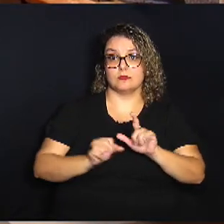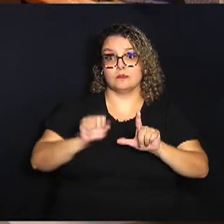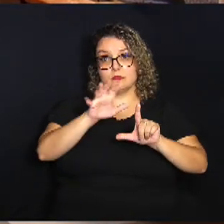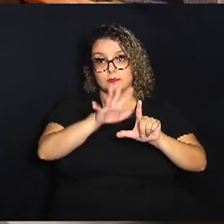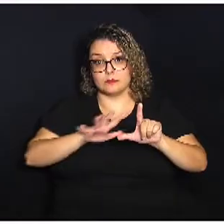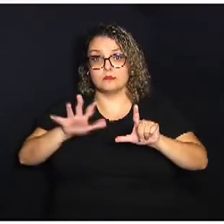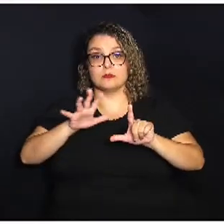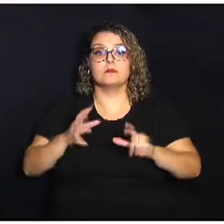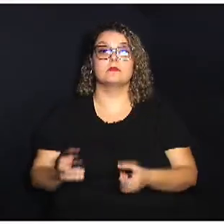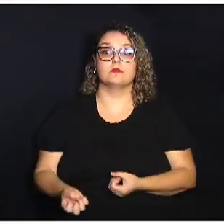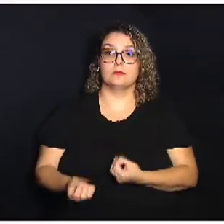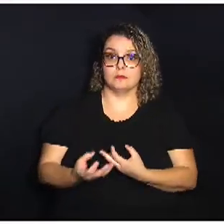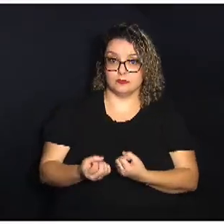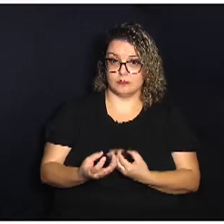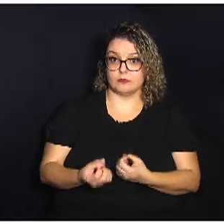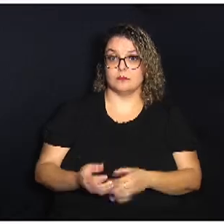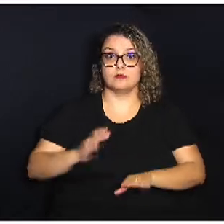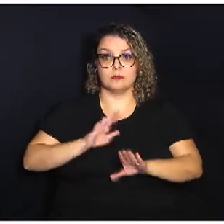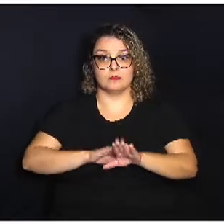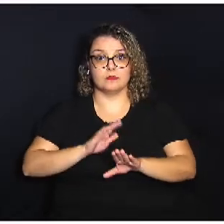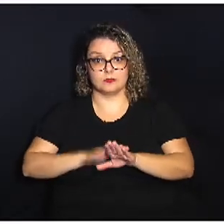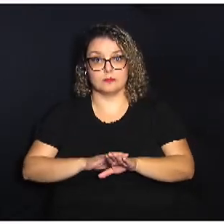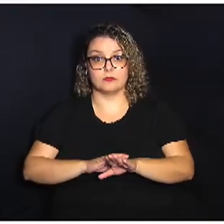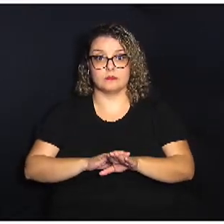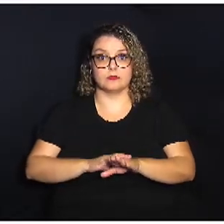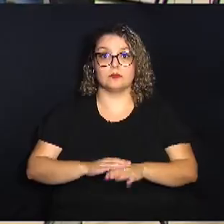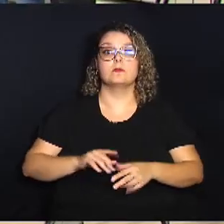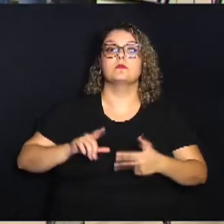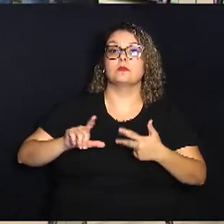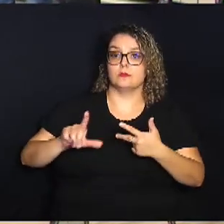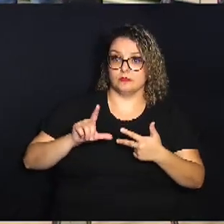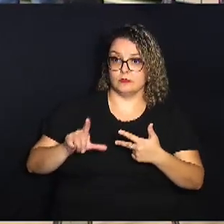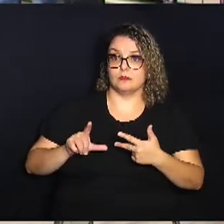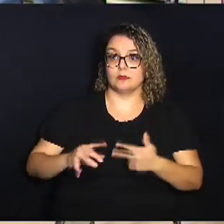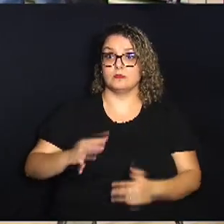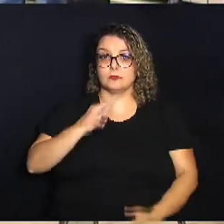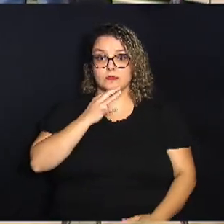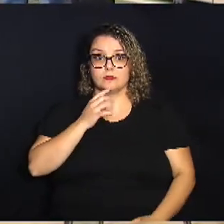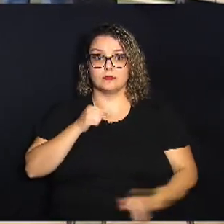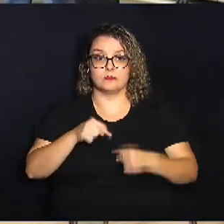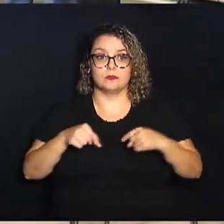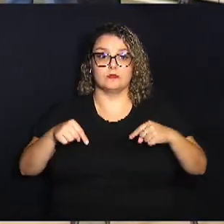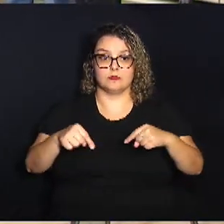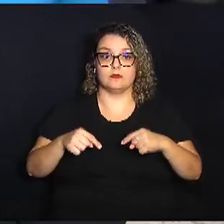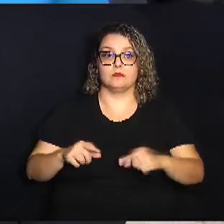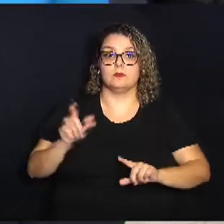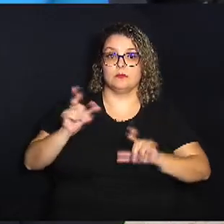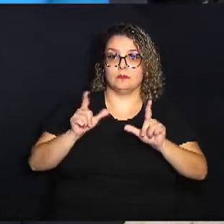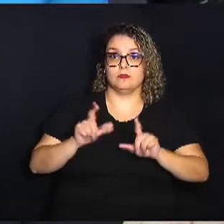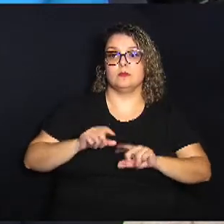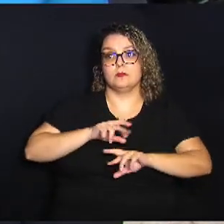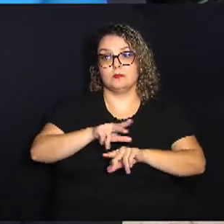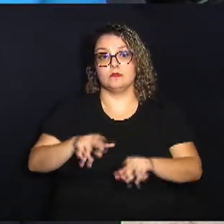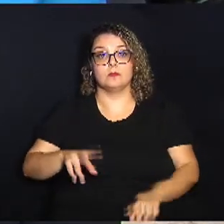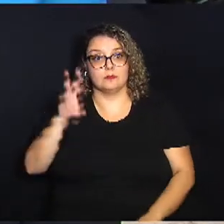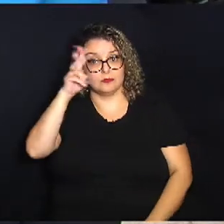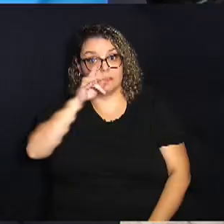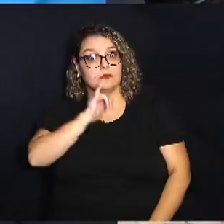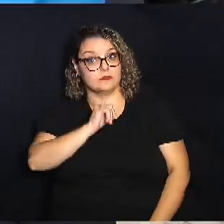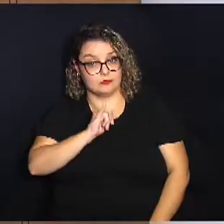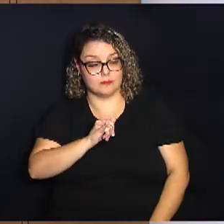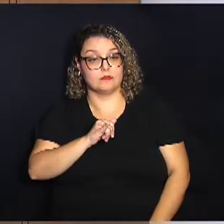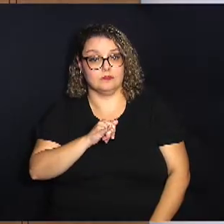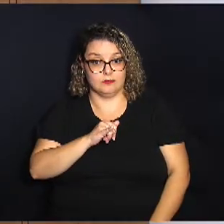informativos sobre o funcionamento da casa legislativa conhecer os estúdios da TV e muita contação de histórias